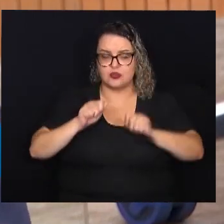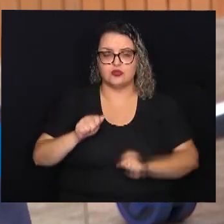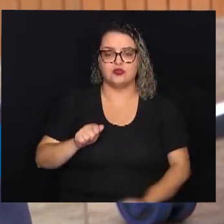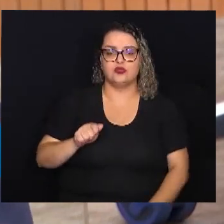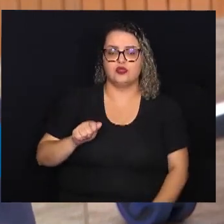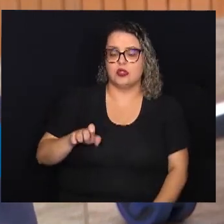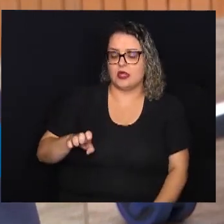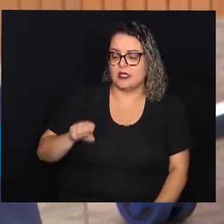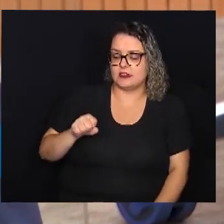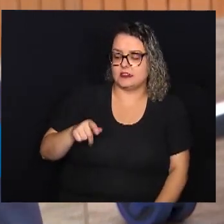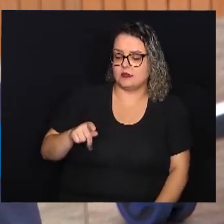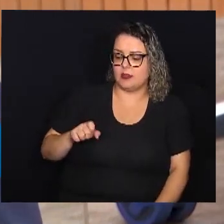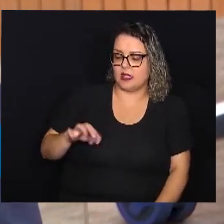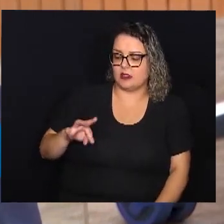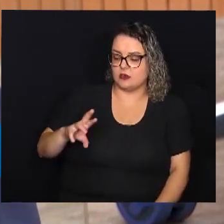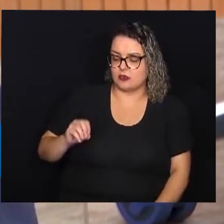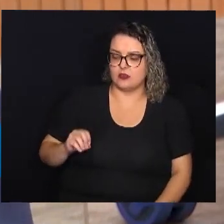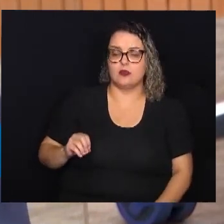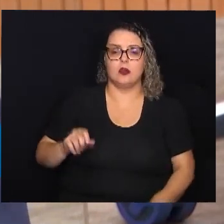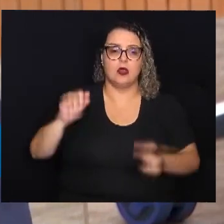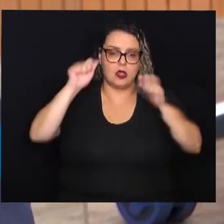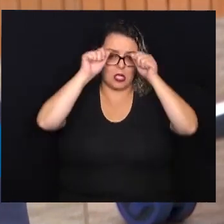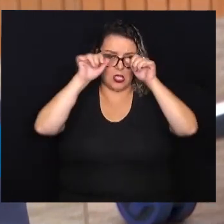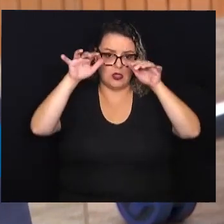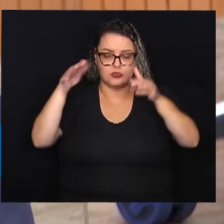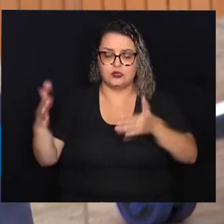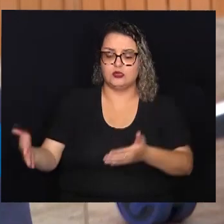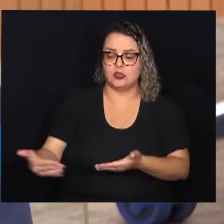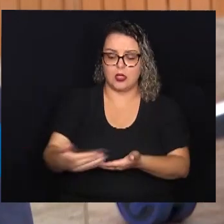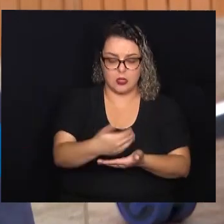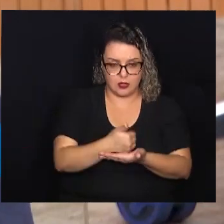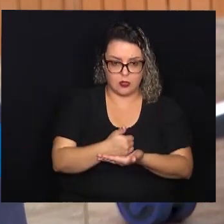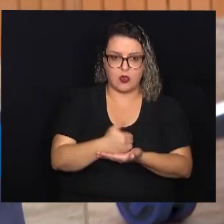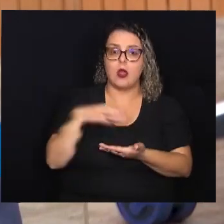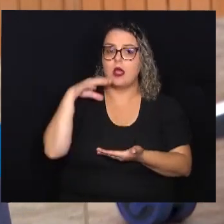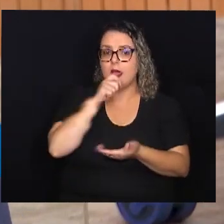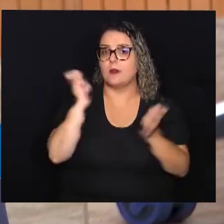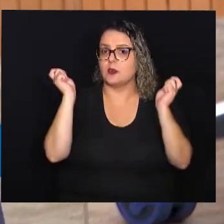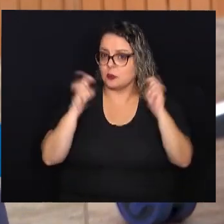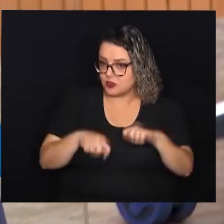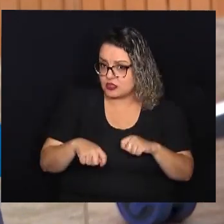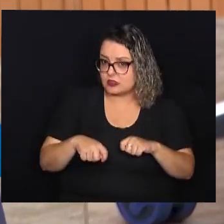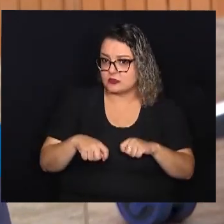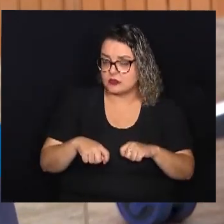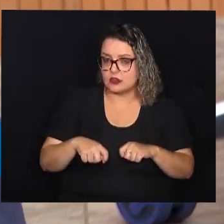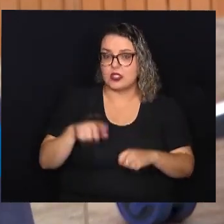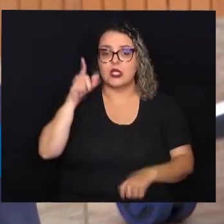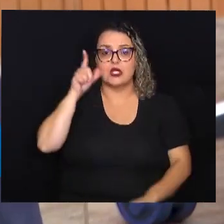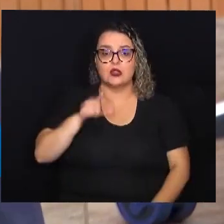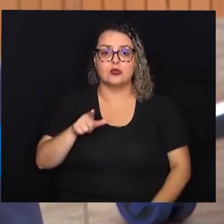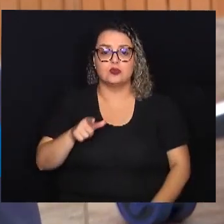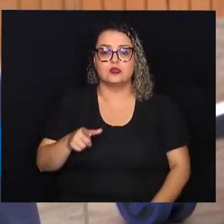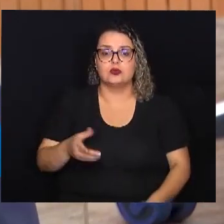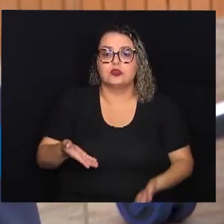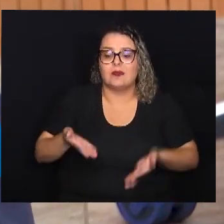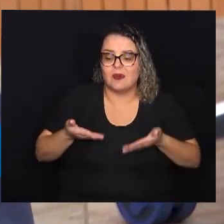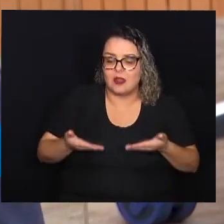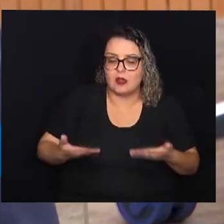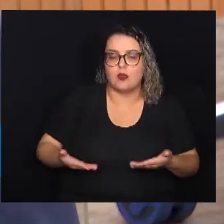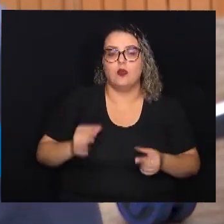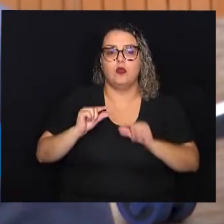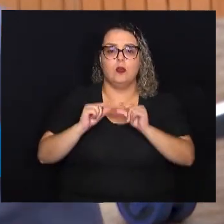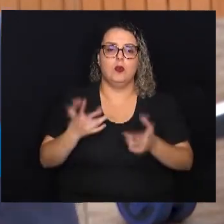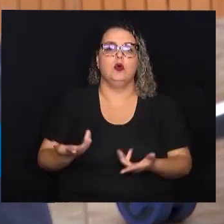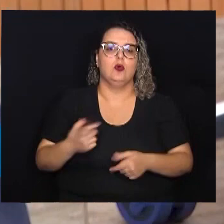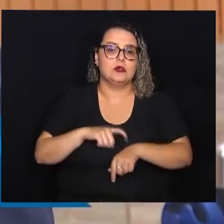de espectro autista, para que possa ser acolhido o mais rápido possível e conseguir amenizar um